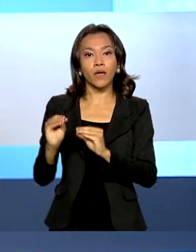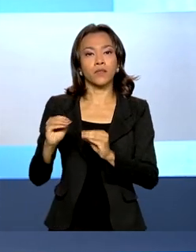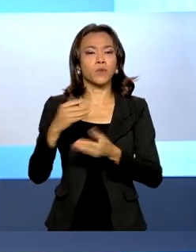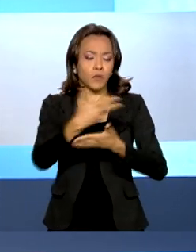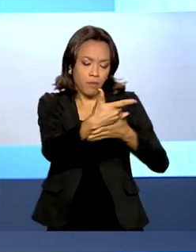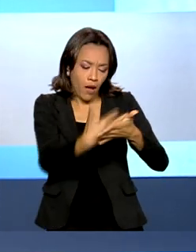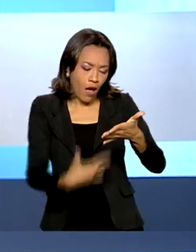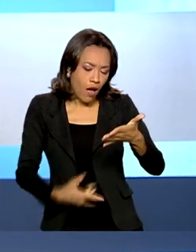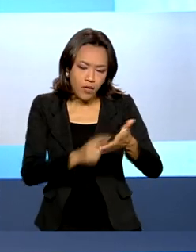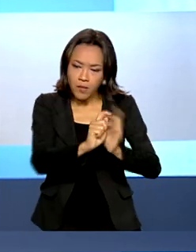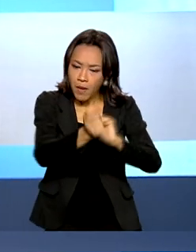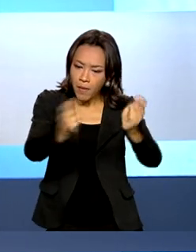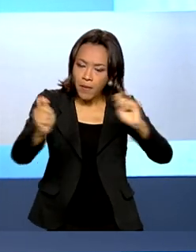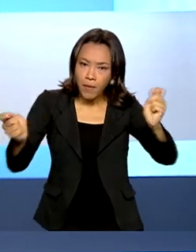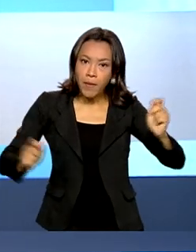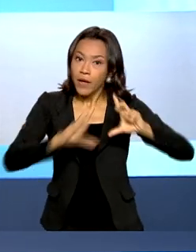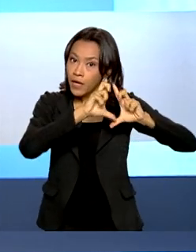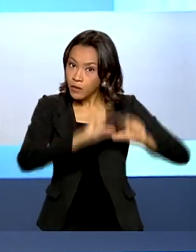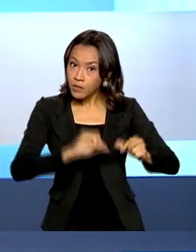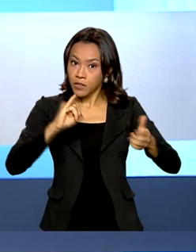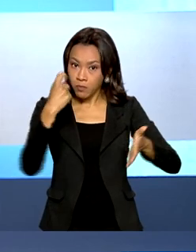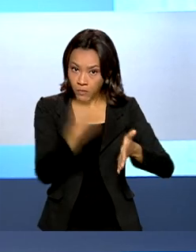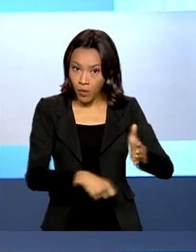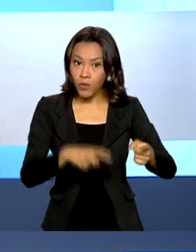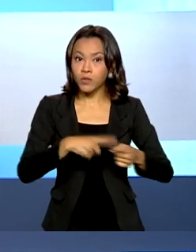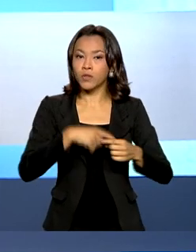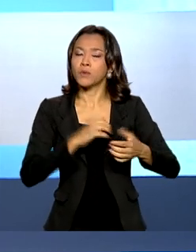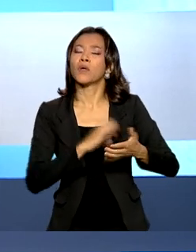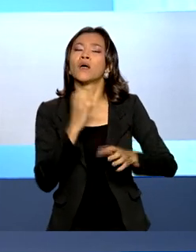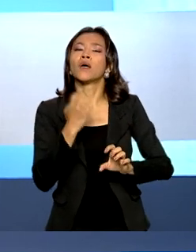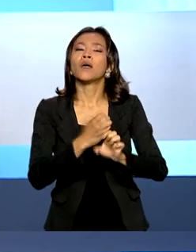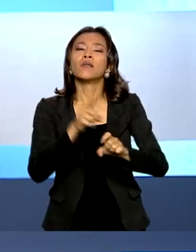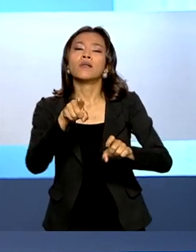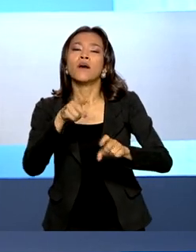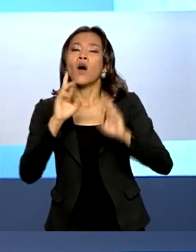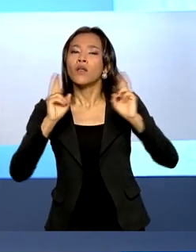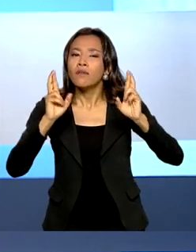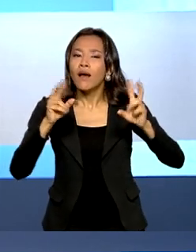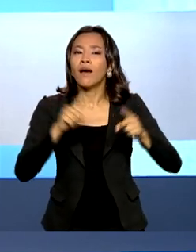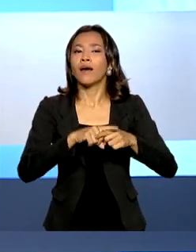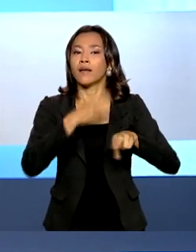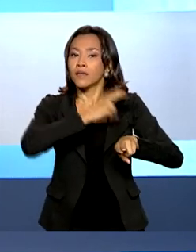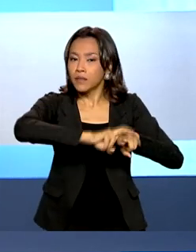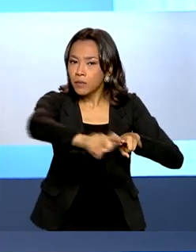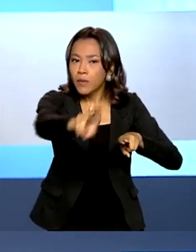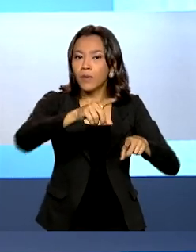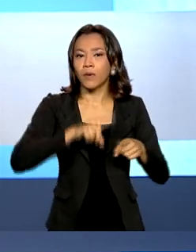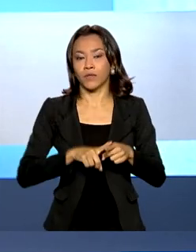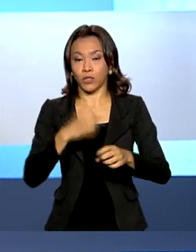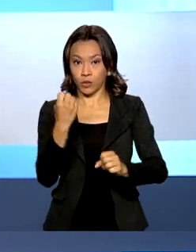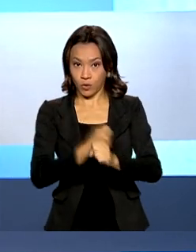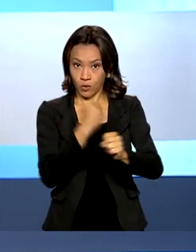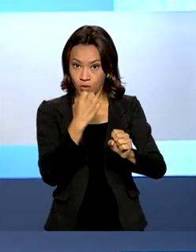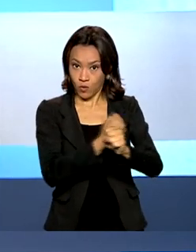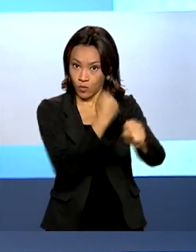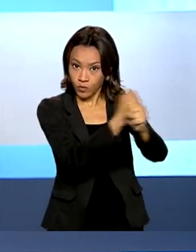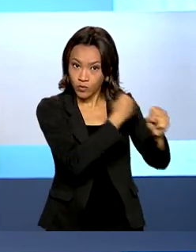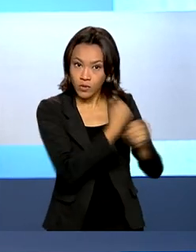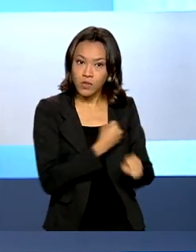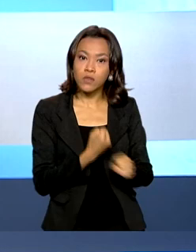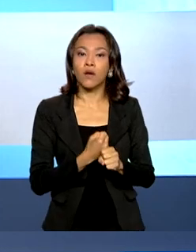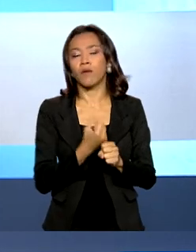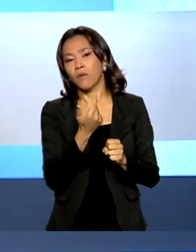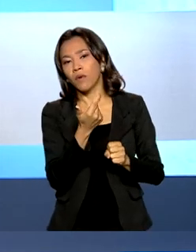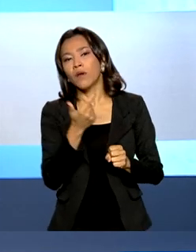empresas como as de transporte rodoviário, construção civil, call center e comunicação, que tiveram o benefício estendido pelo governo